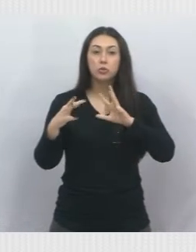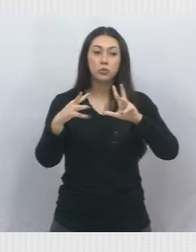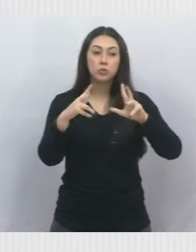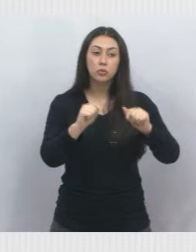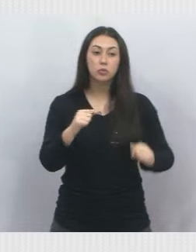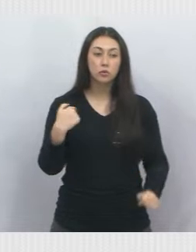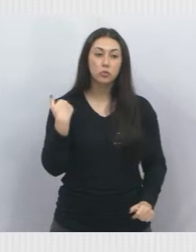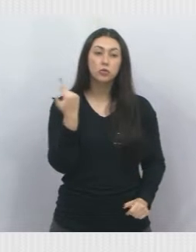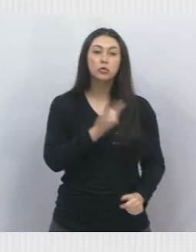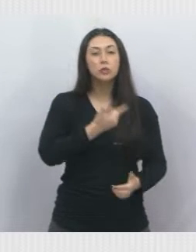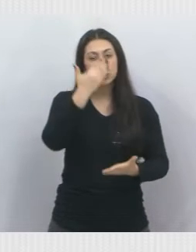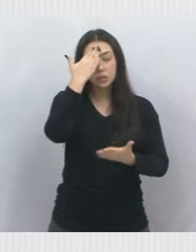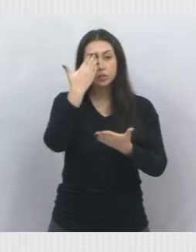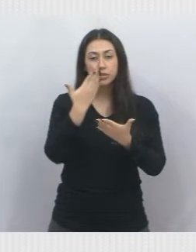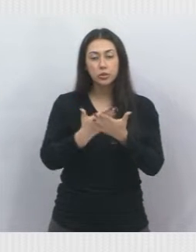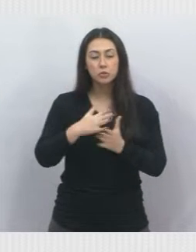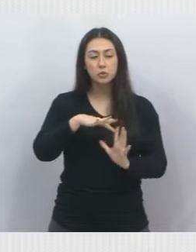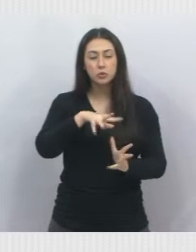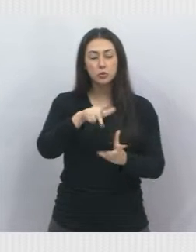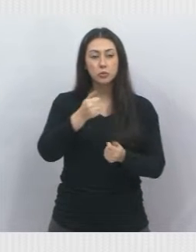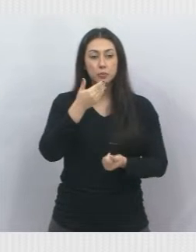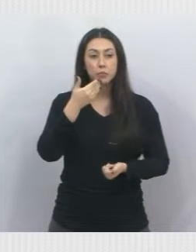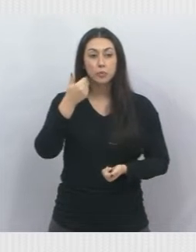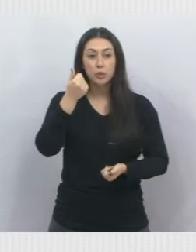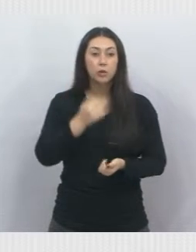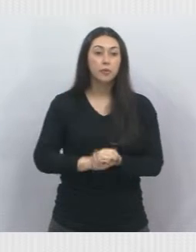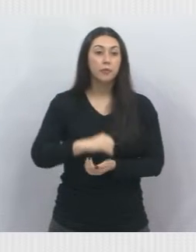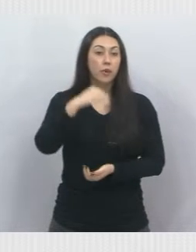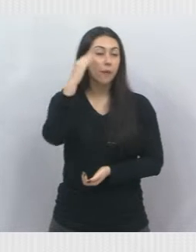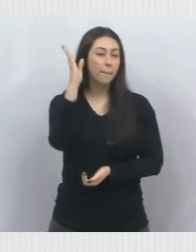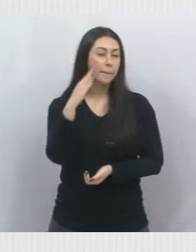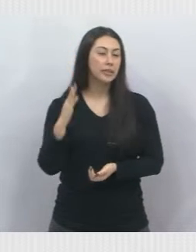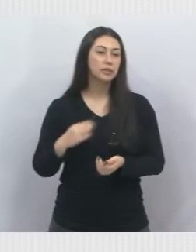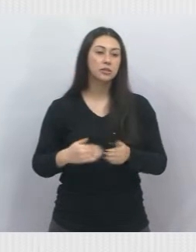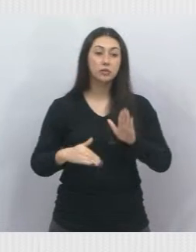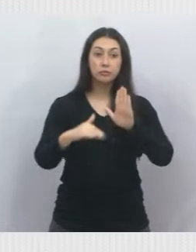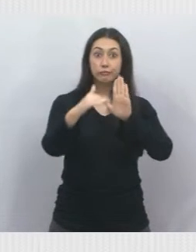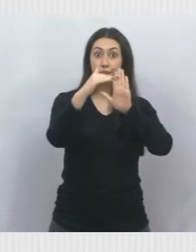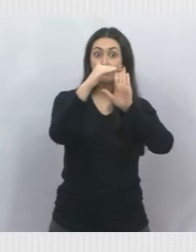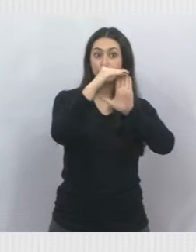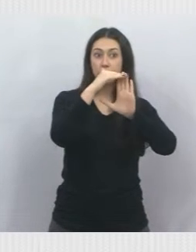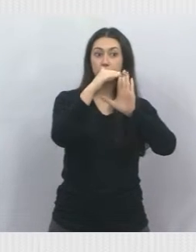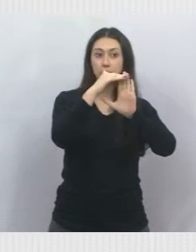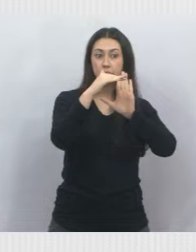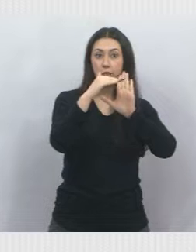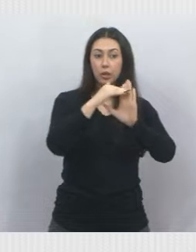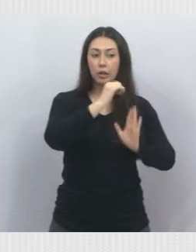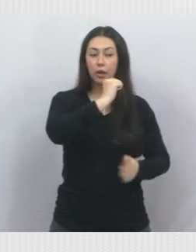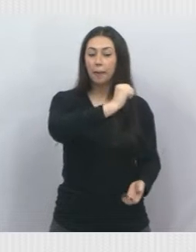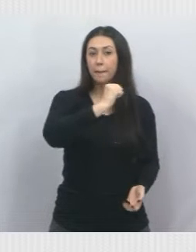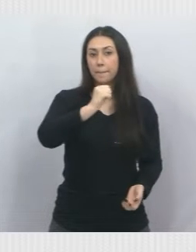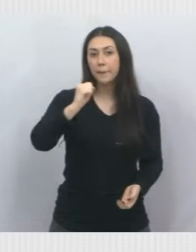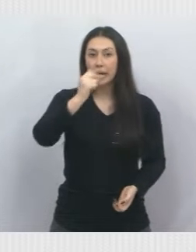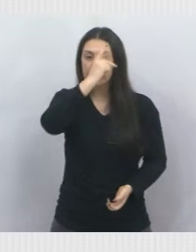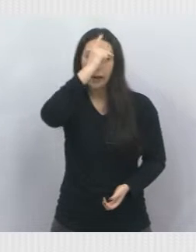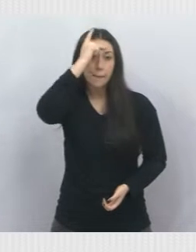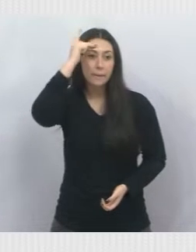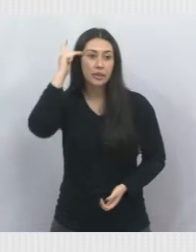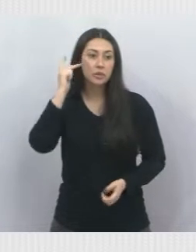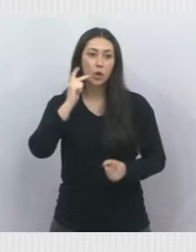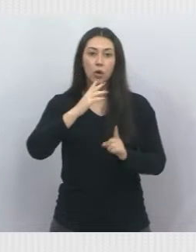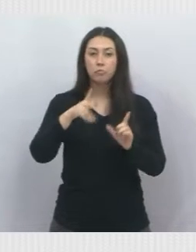todos nós que acreditamos num país melhor. O Brasil ocupa o primeiro lugar no ranking mundial de assassinatos homofóbicos.